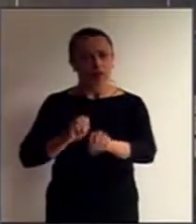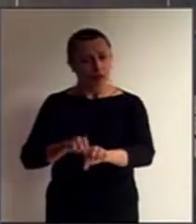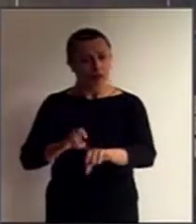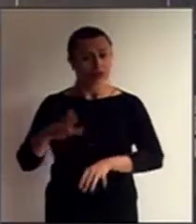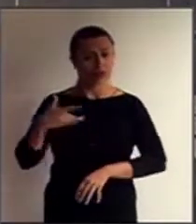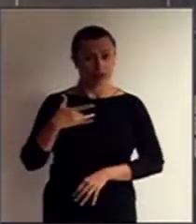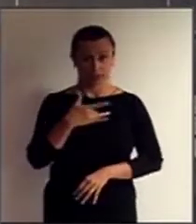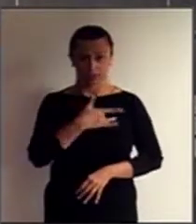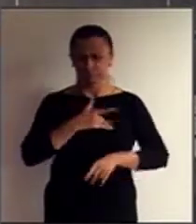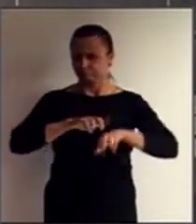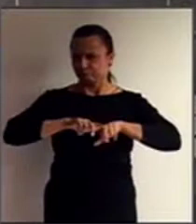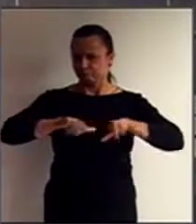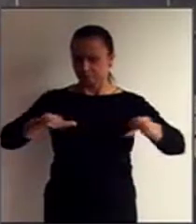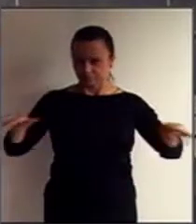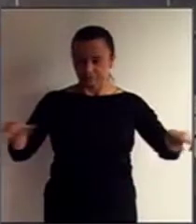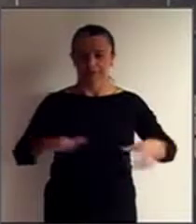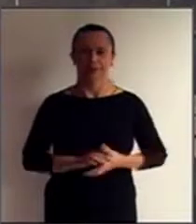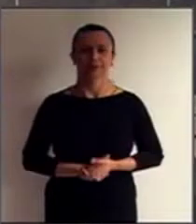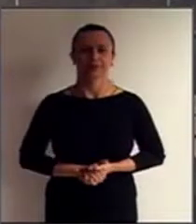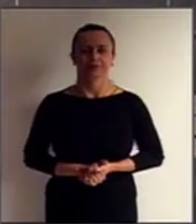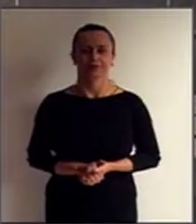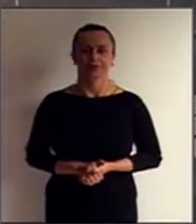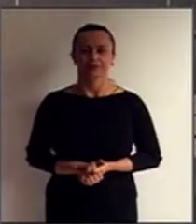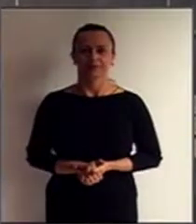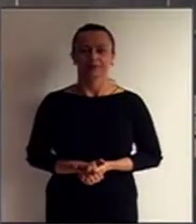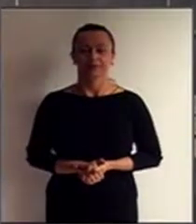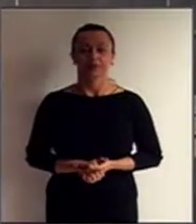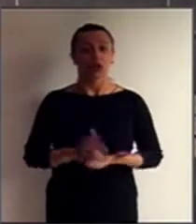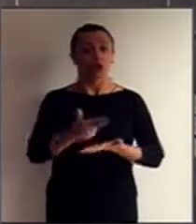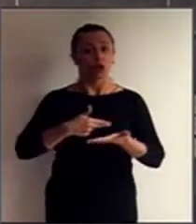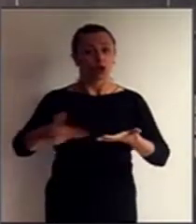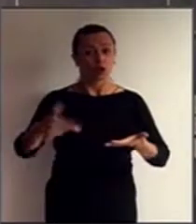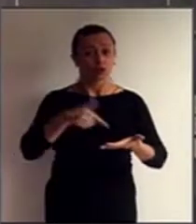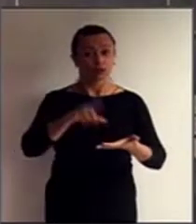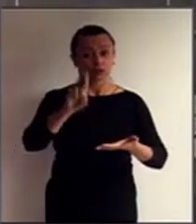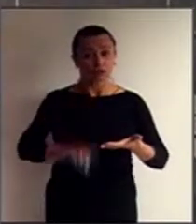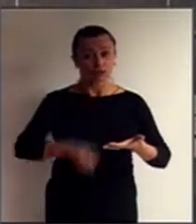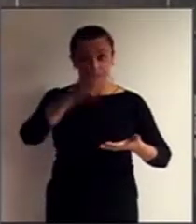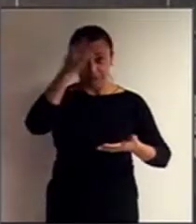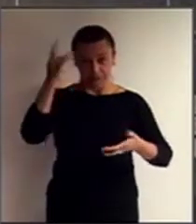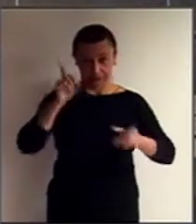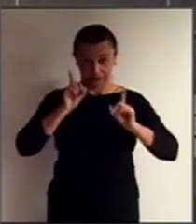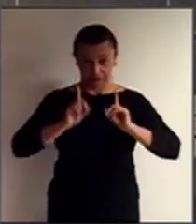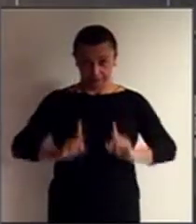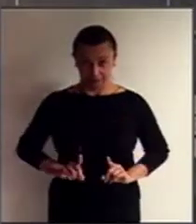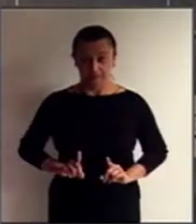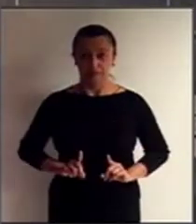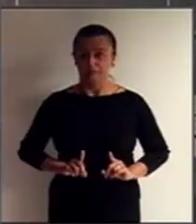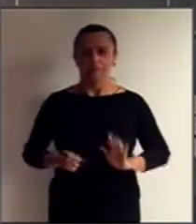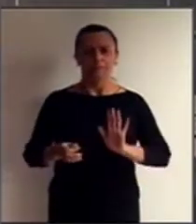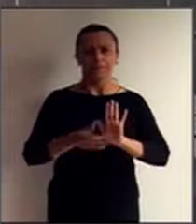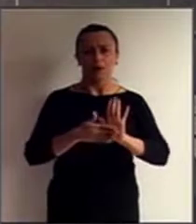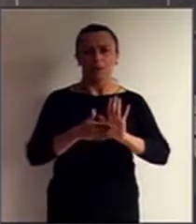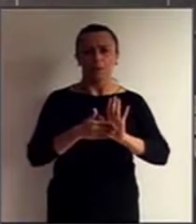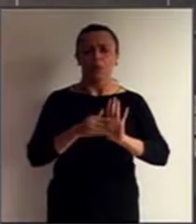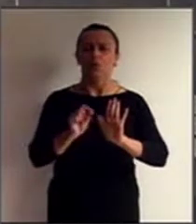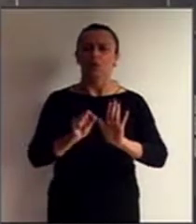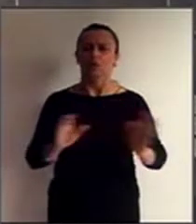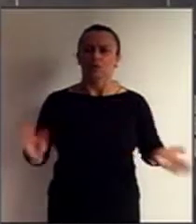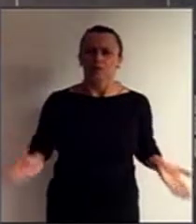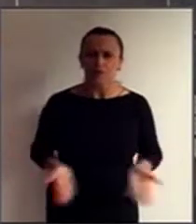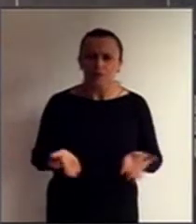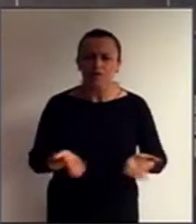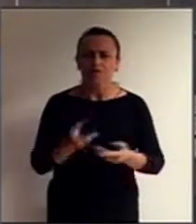saúde e tantos outros. A Convenção sobre o Direito da Pessoa com Deficiência tem o propósito de promover,